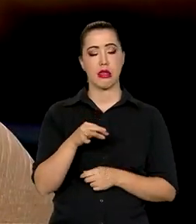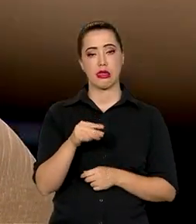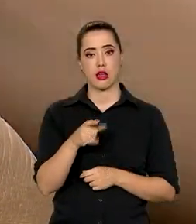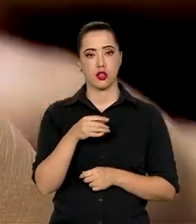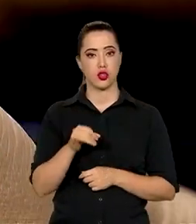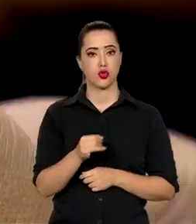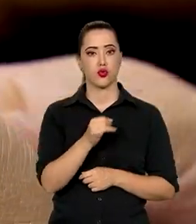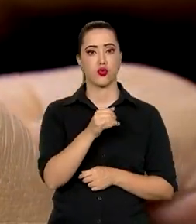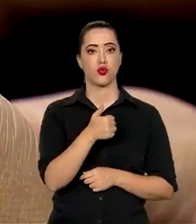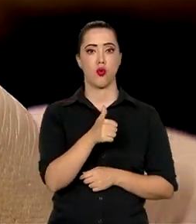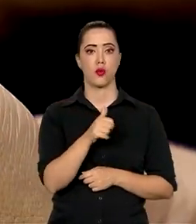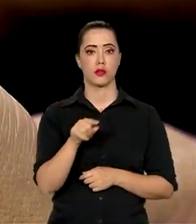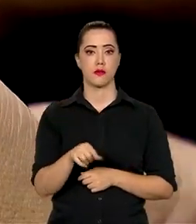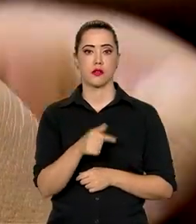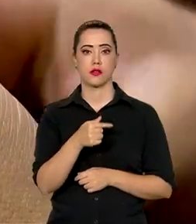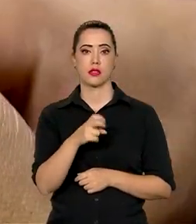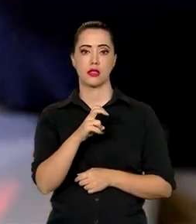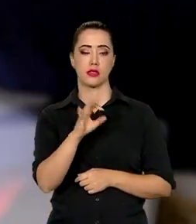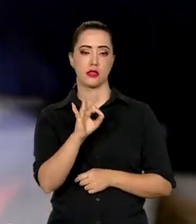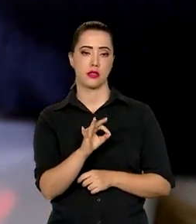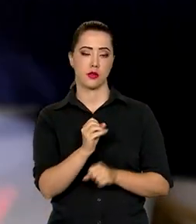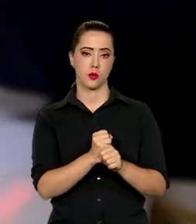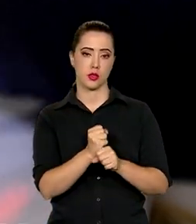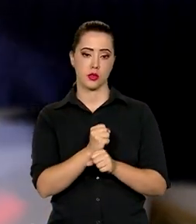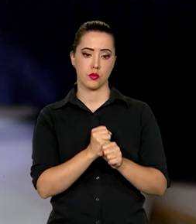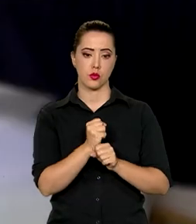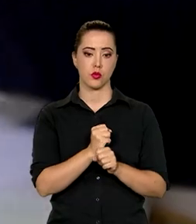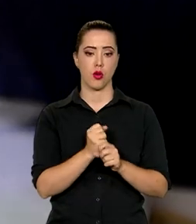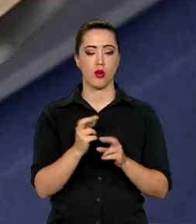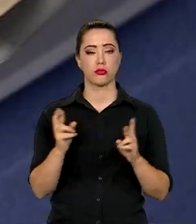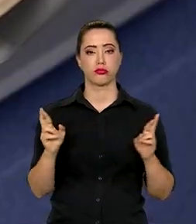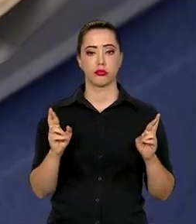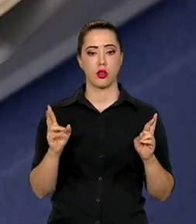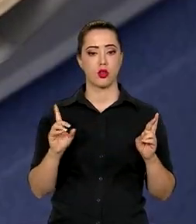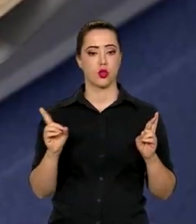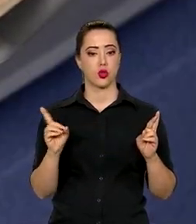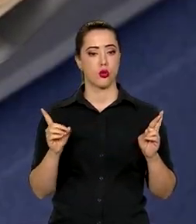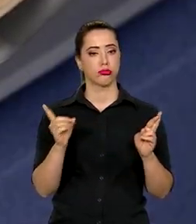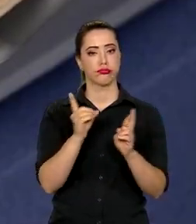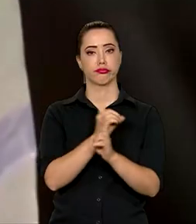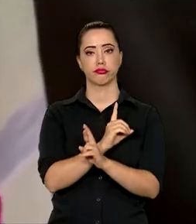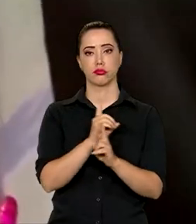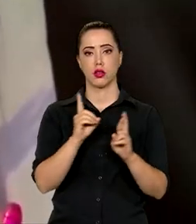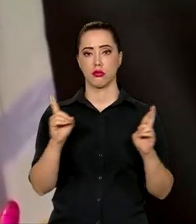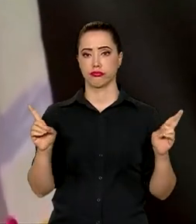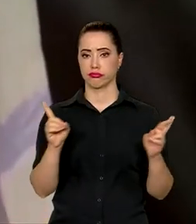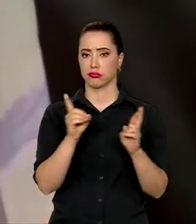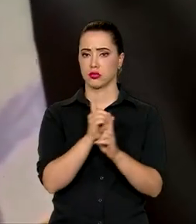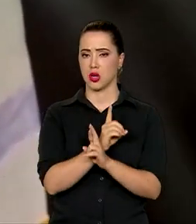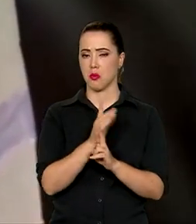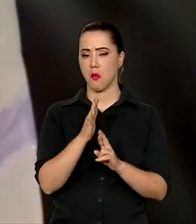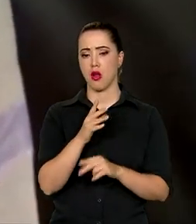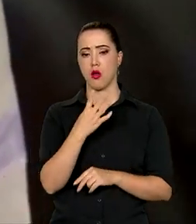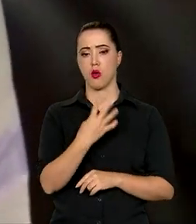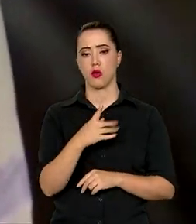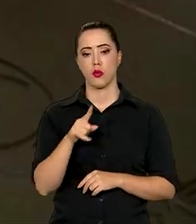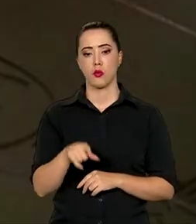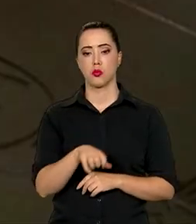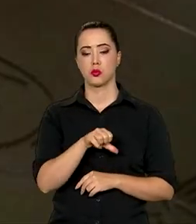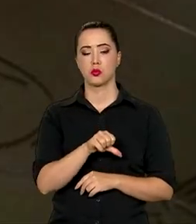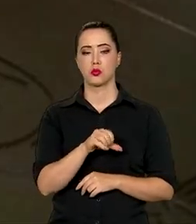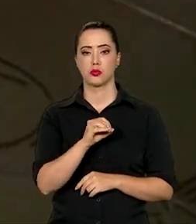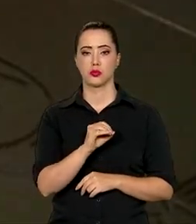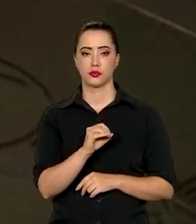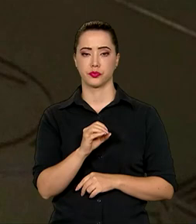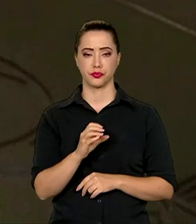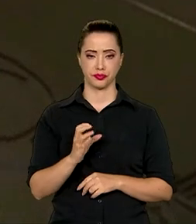,75% ao ano e câmbio, que é a relação entre o real e o dólar, em R$